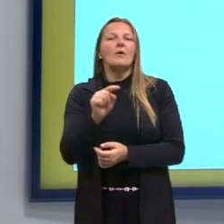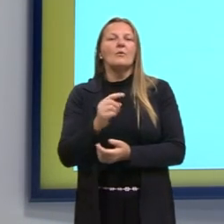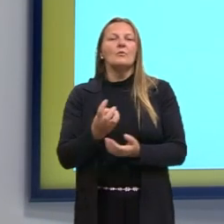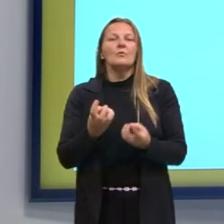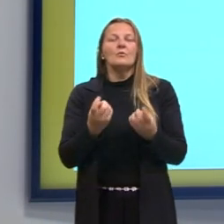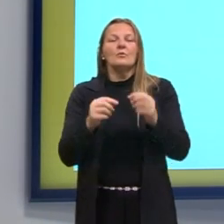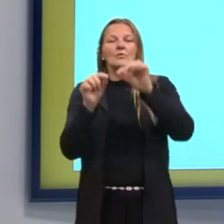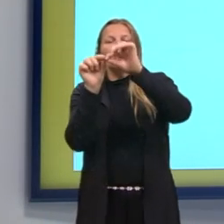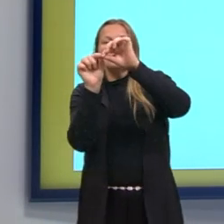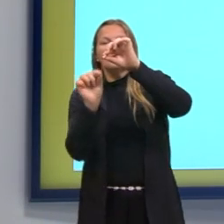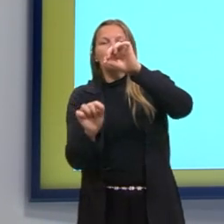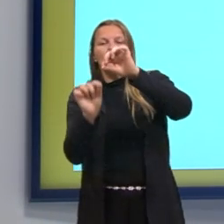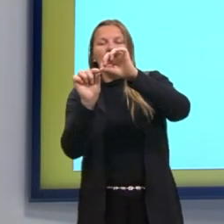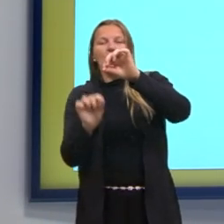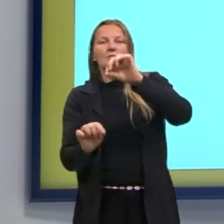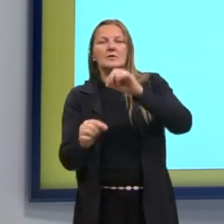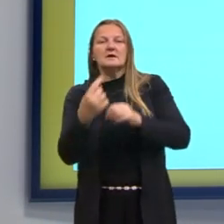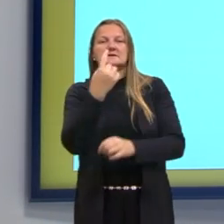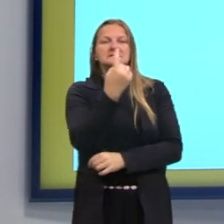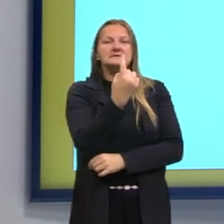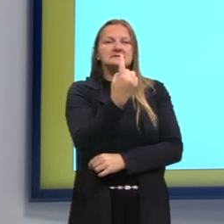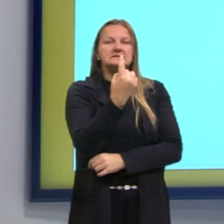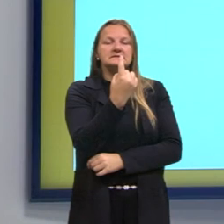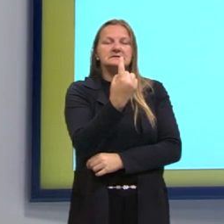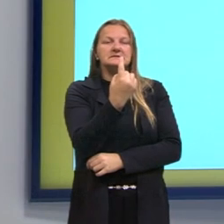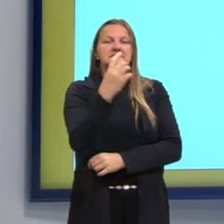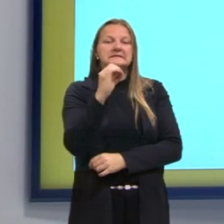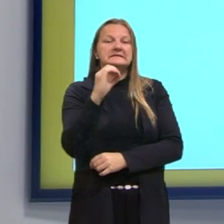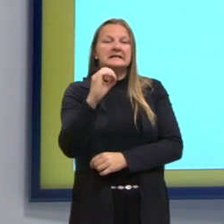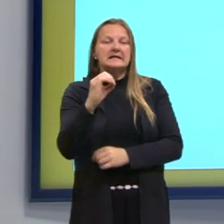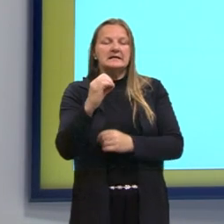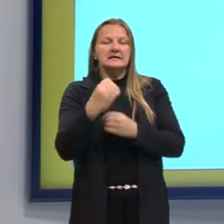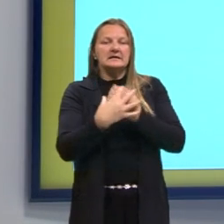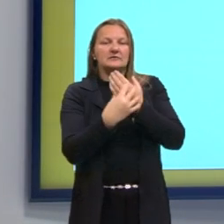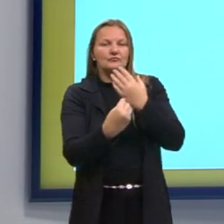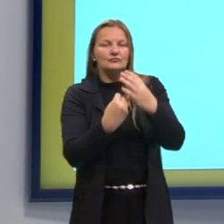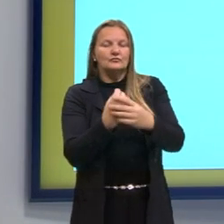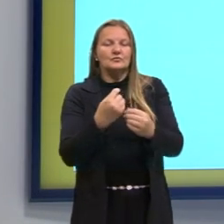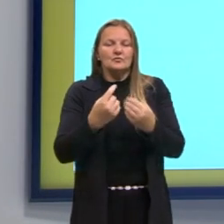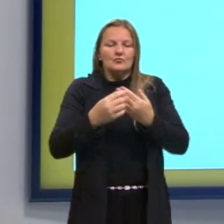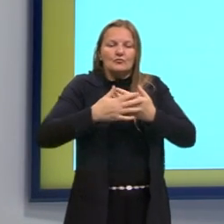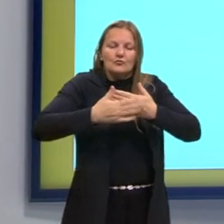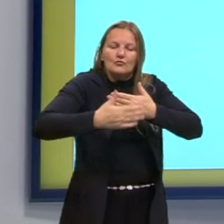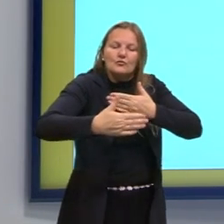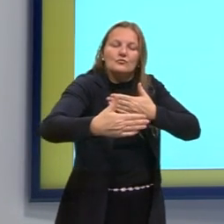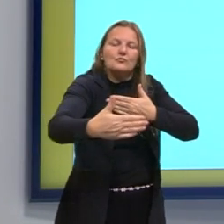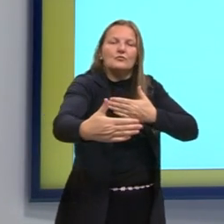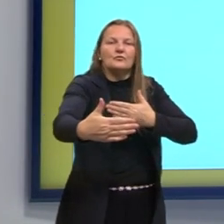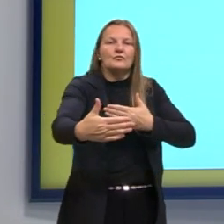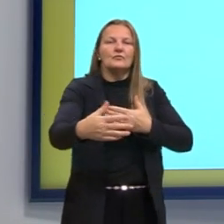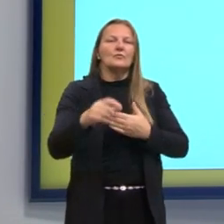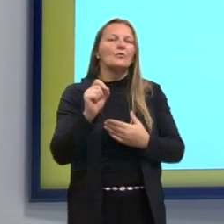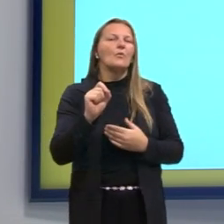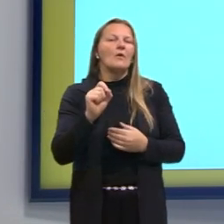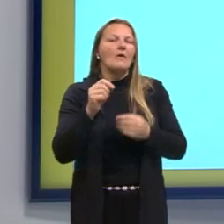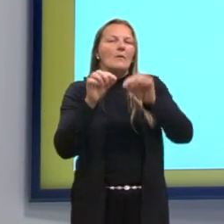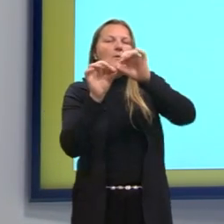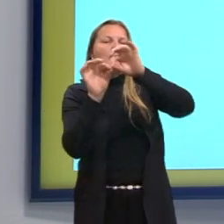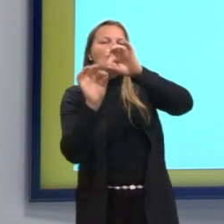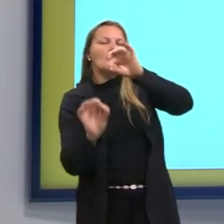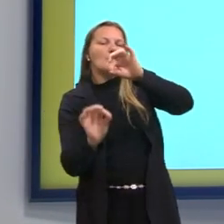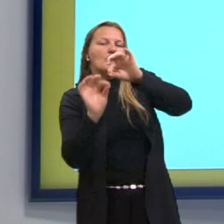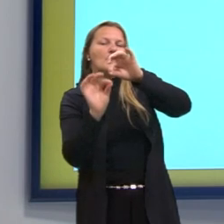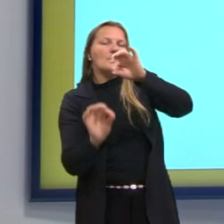do lado do centésimo quadrado construído de acordo com esse padrão? Então, nós temos as nossas